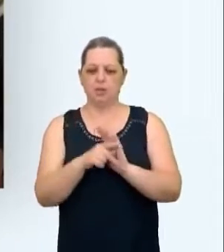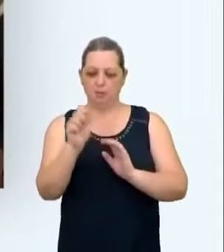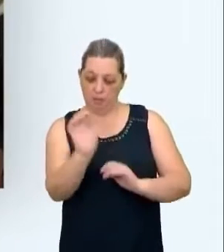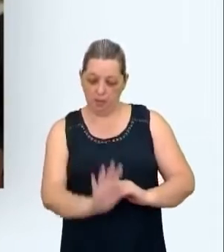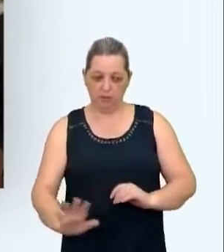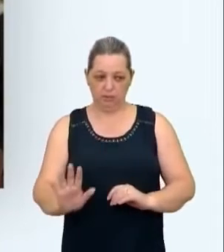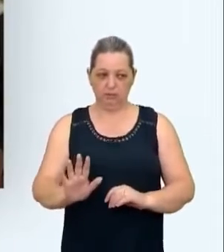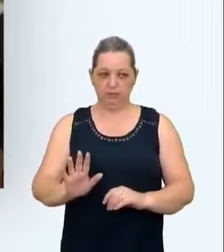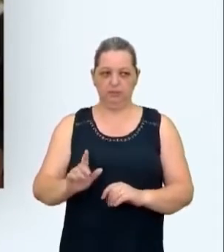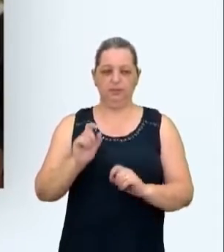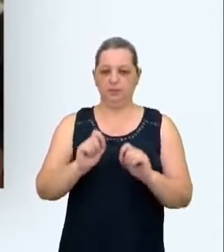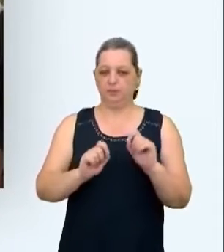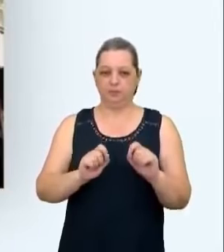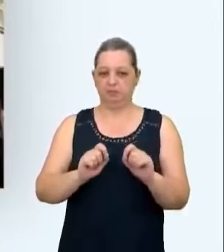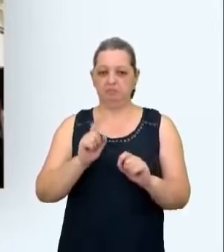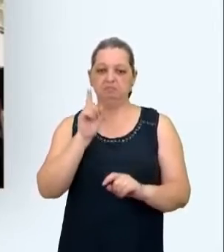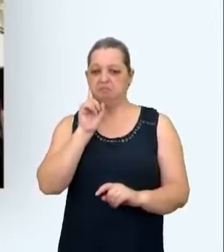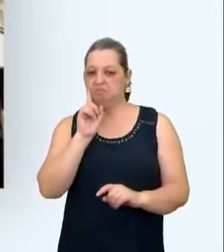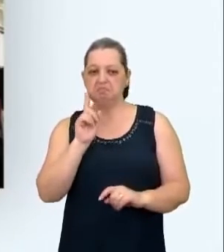capazes de fazer.